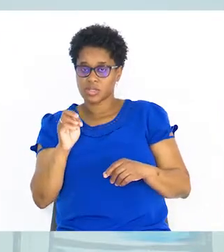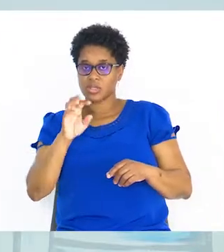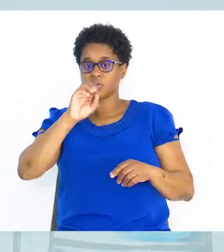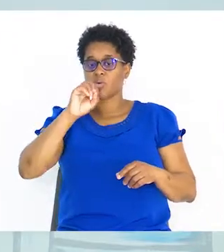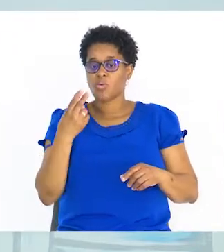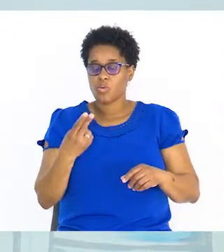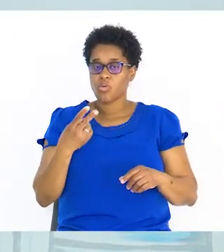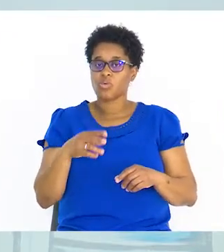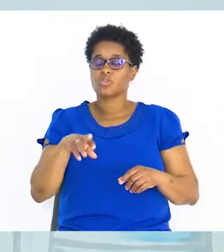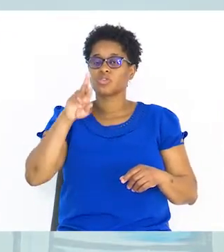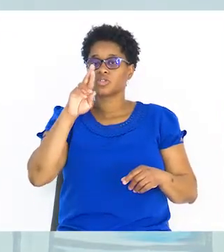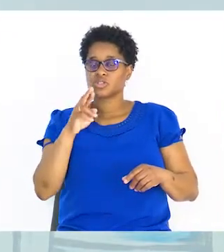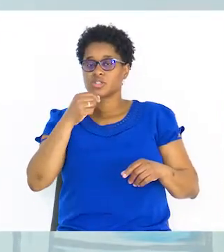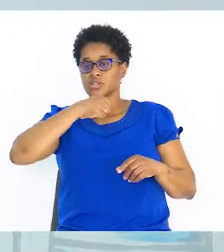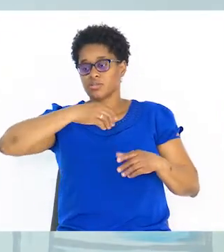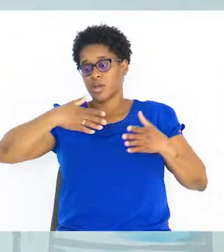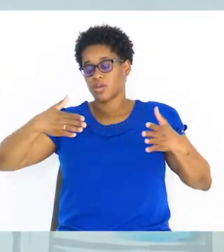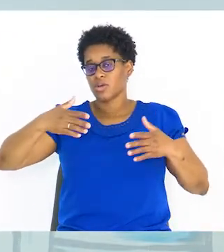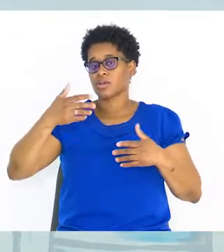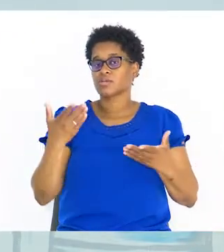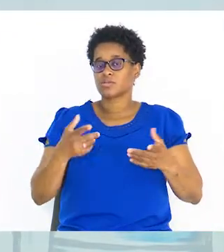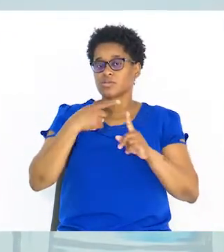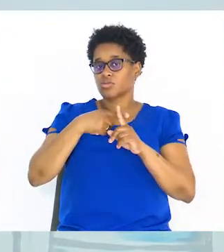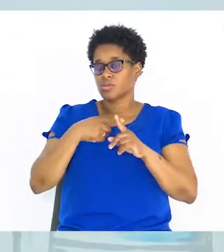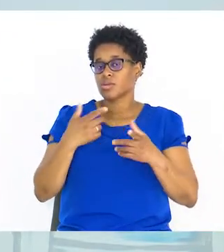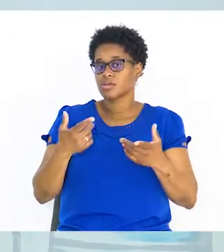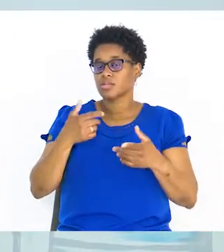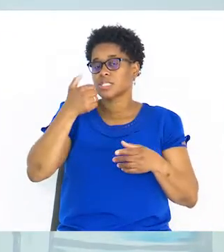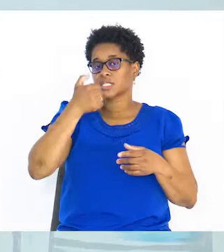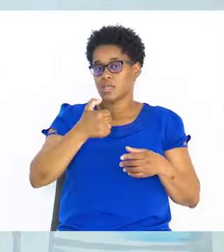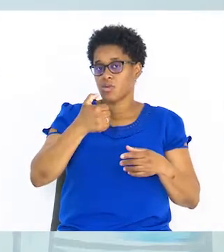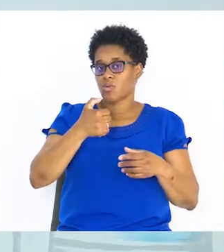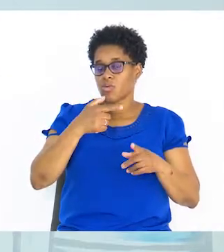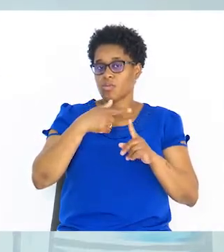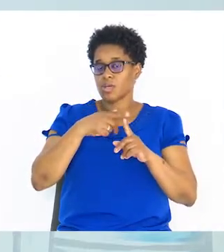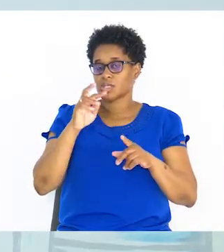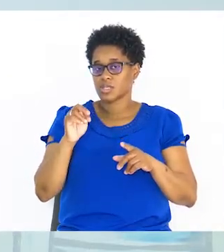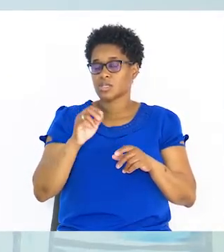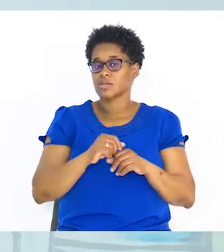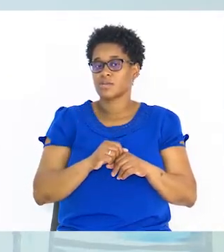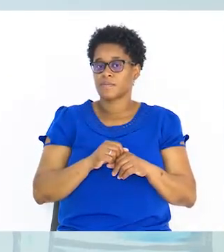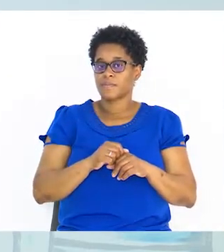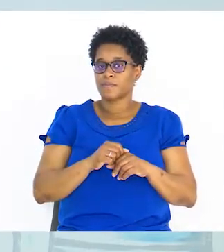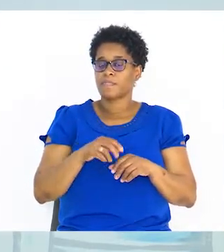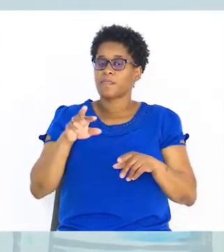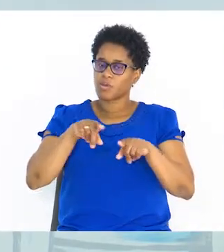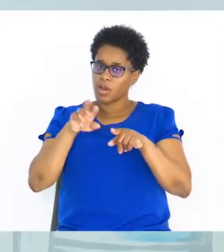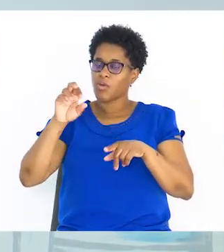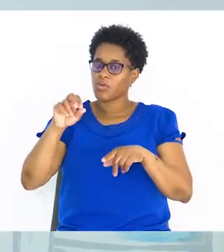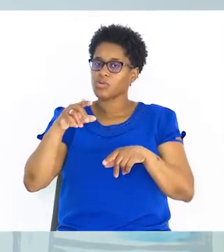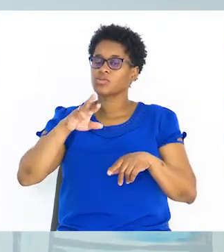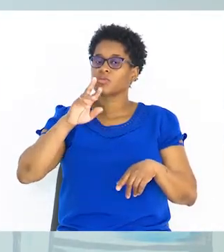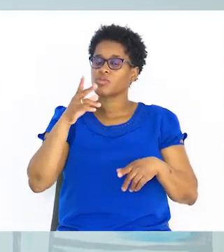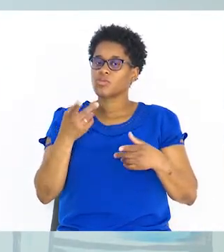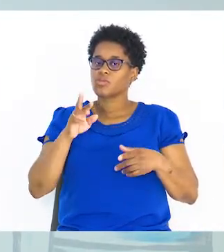3 ou x maior que somar. 5 mais 3 dá 8.